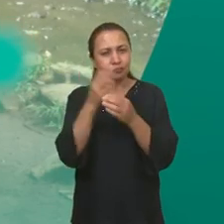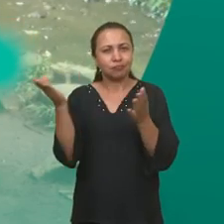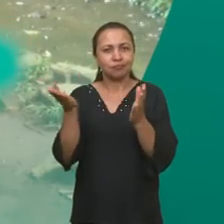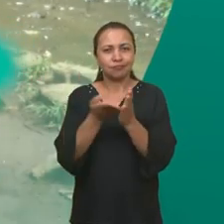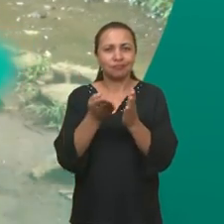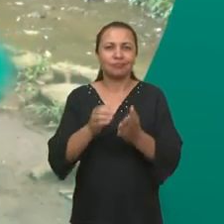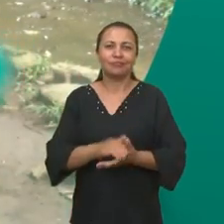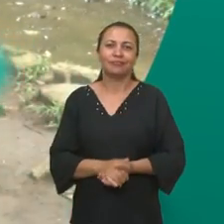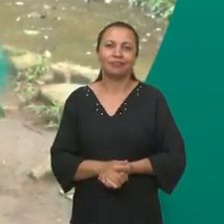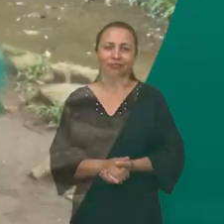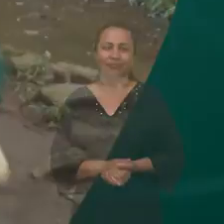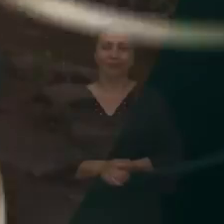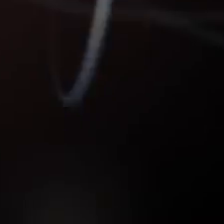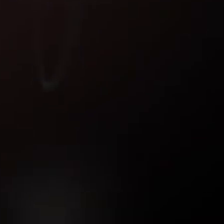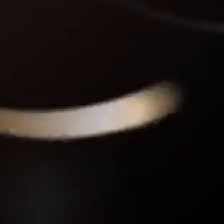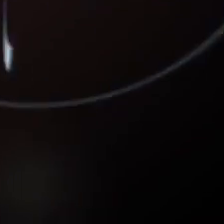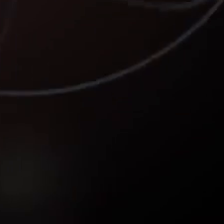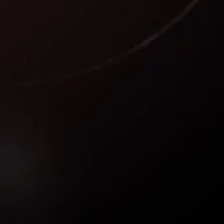A gente volta já já.